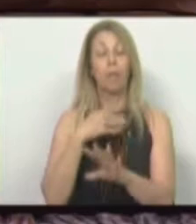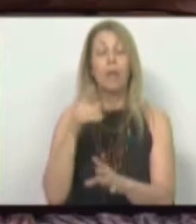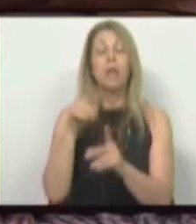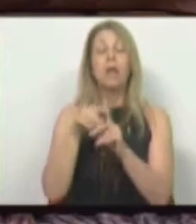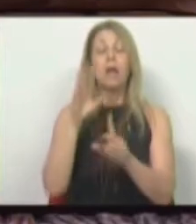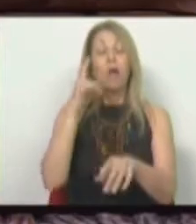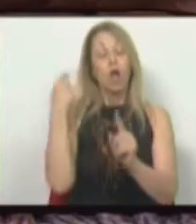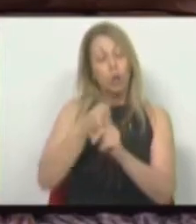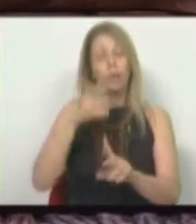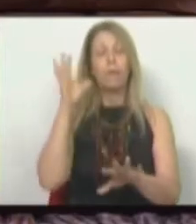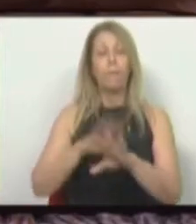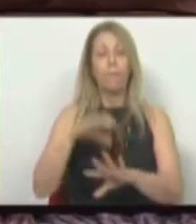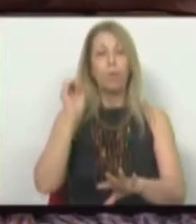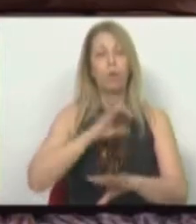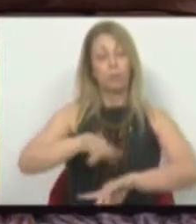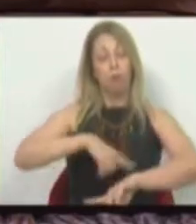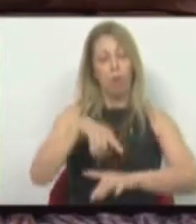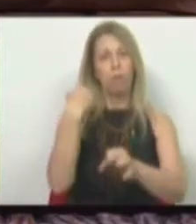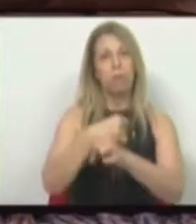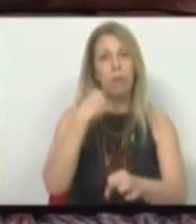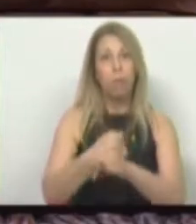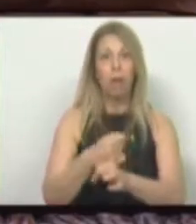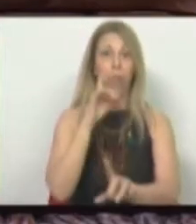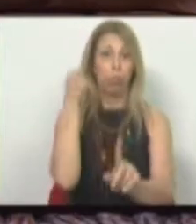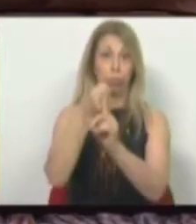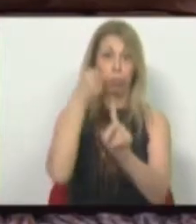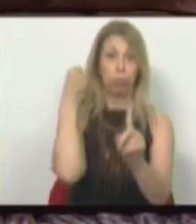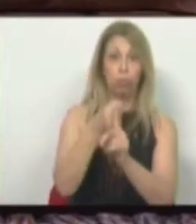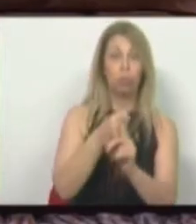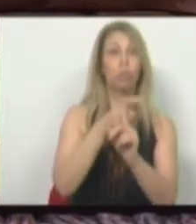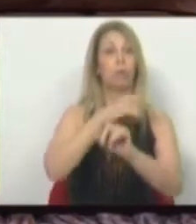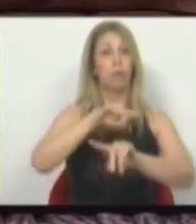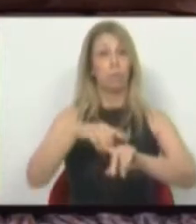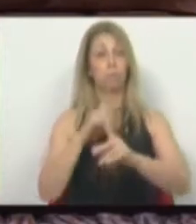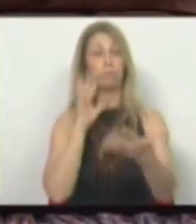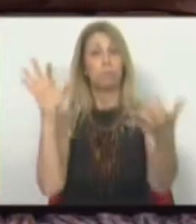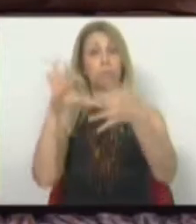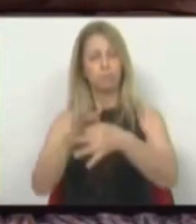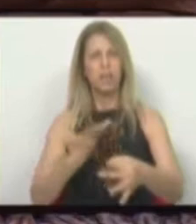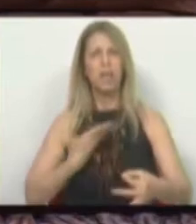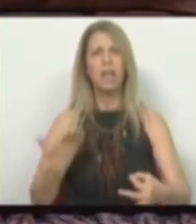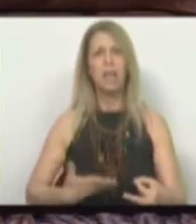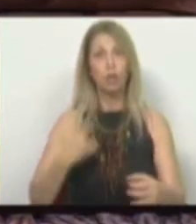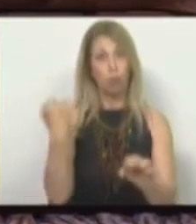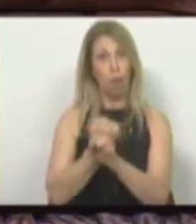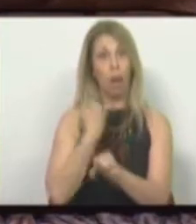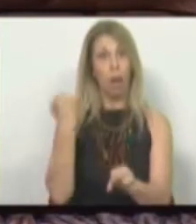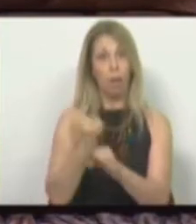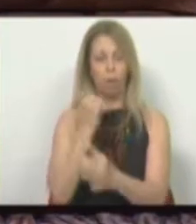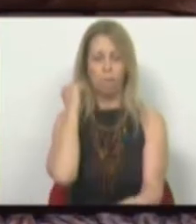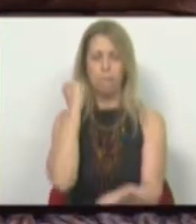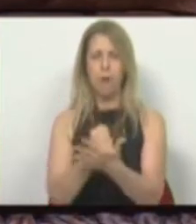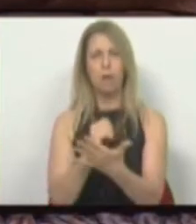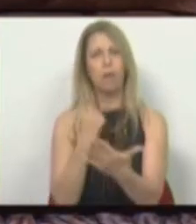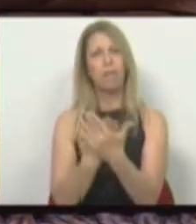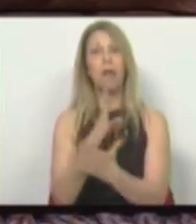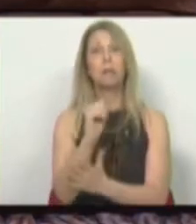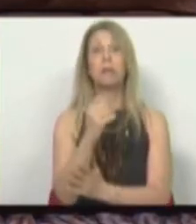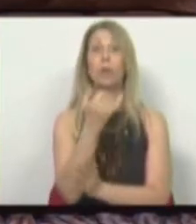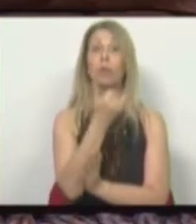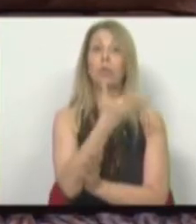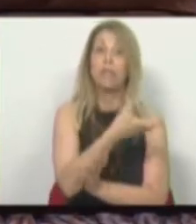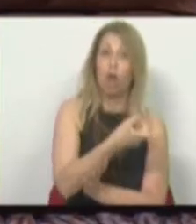subsídio e desemprego, pela semana de 5 dias e tantos outros direitos laborais, marcou de forma indelével os séculos XIX e XX